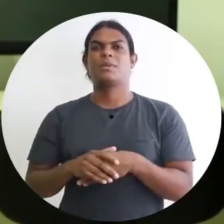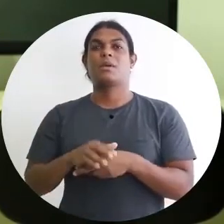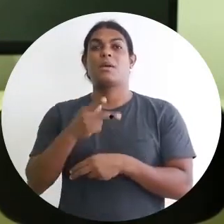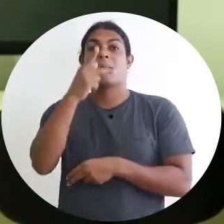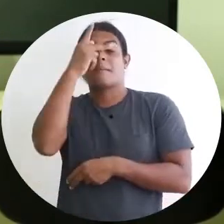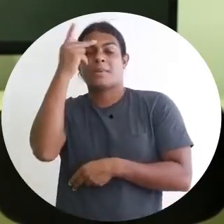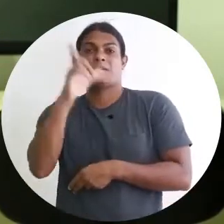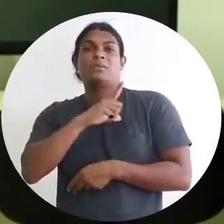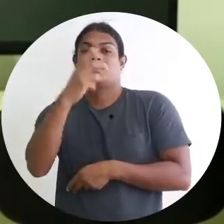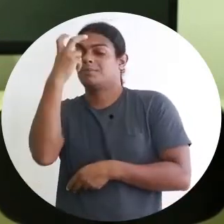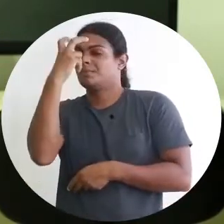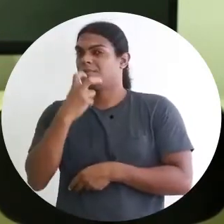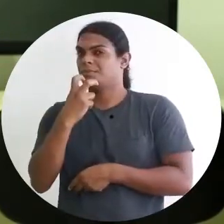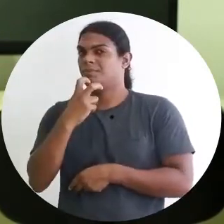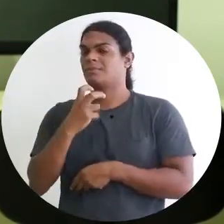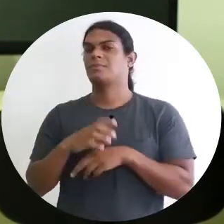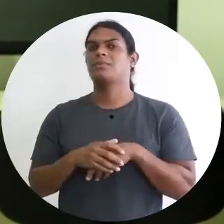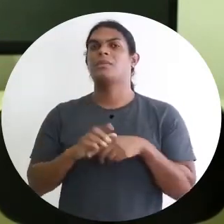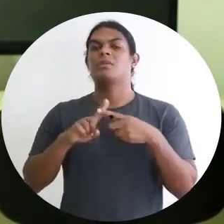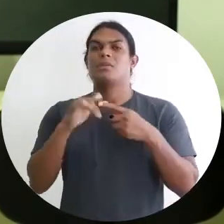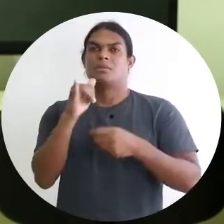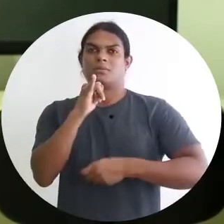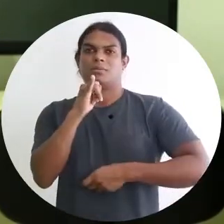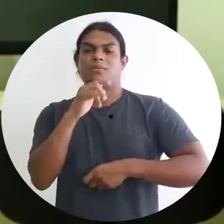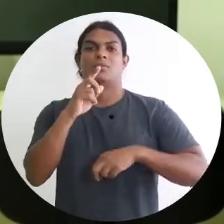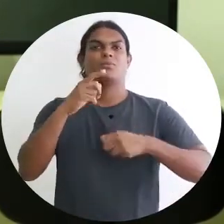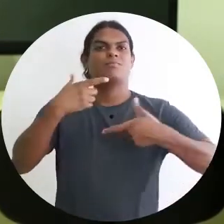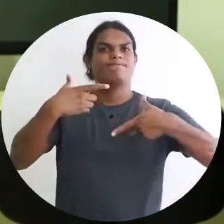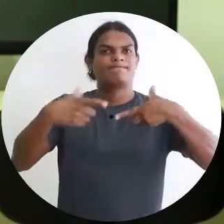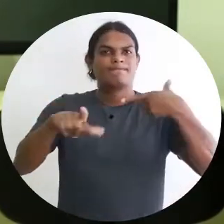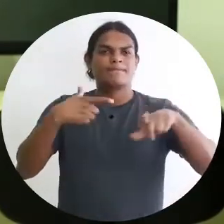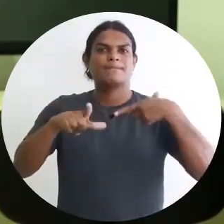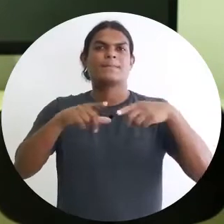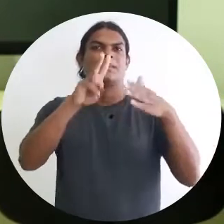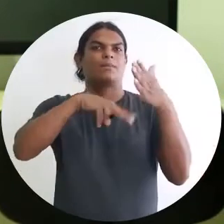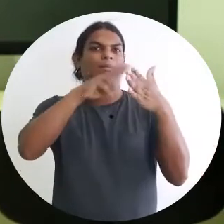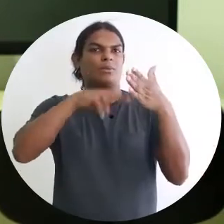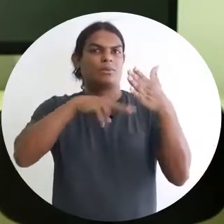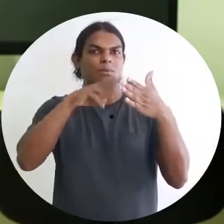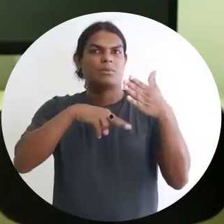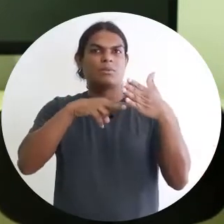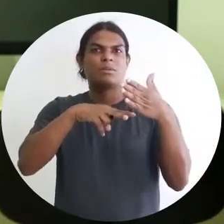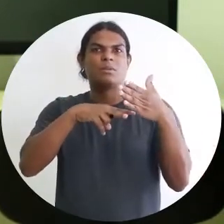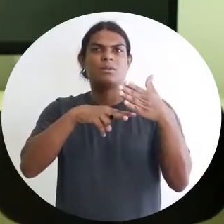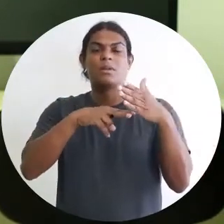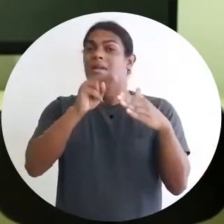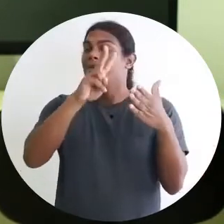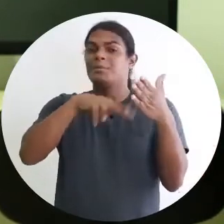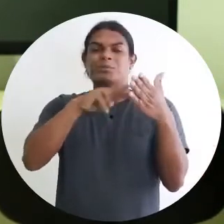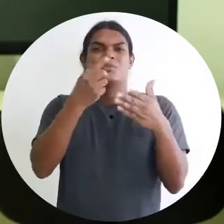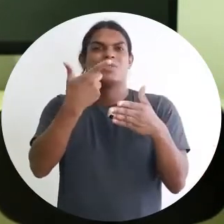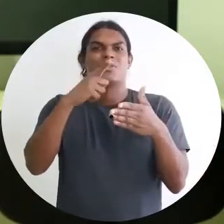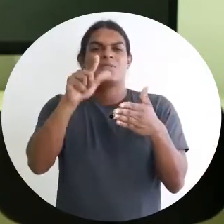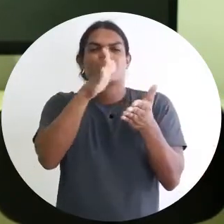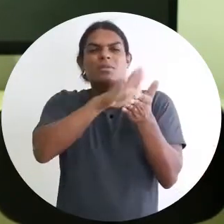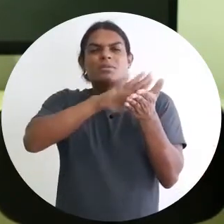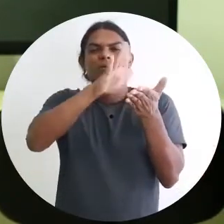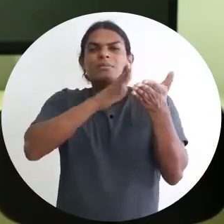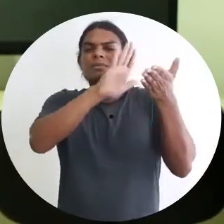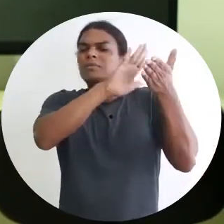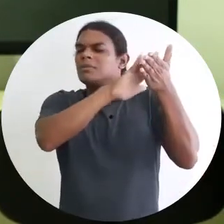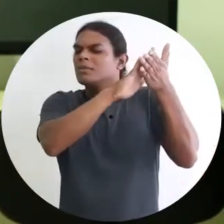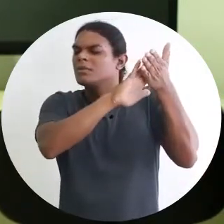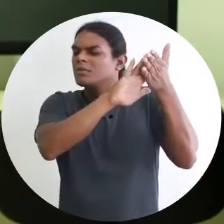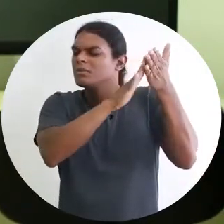Por exemplo, quando a gente trabalha com pintura, em geral, as pinturas não são em alto relevo. Então, as pessoas com